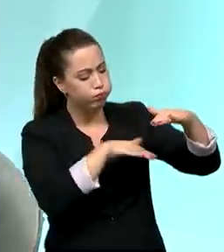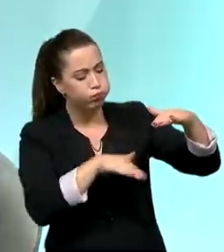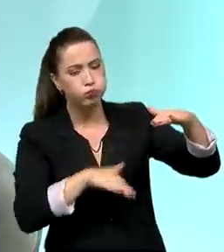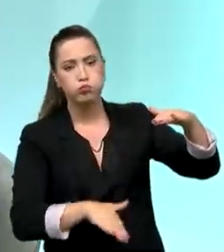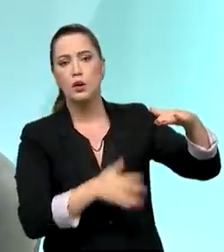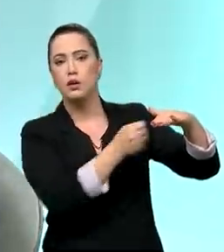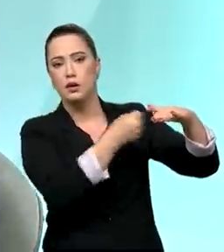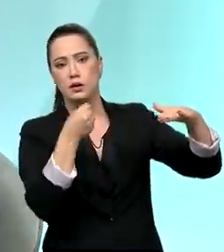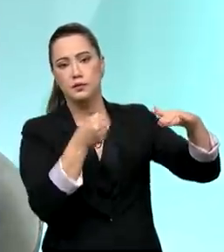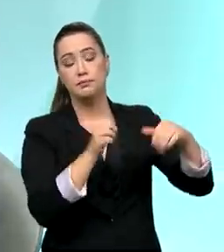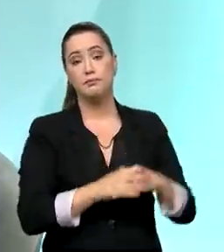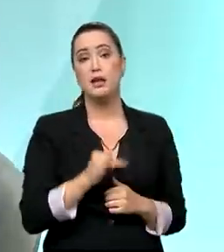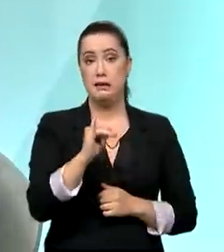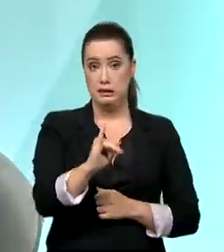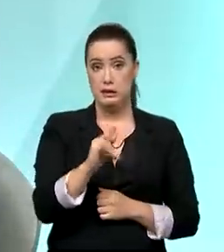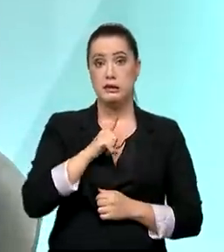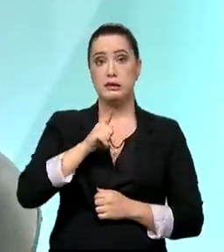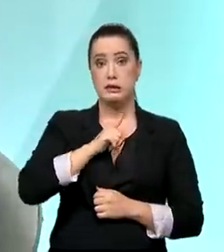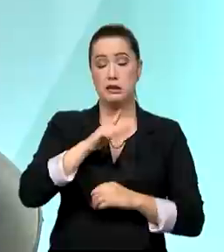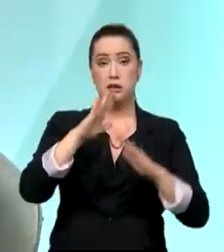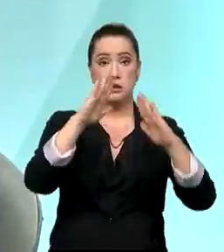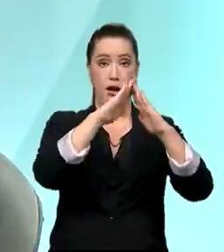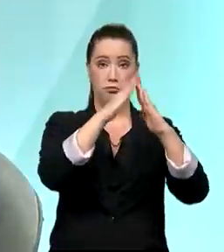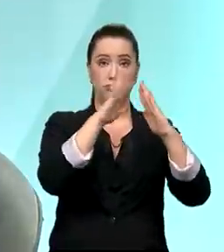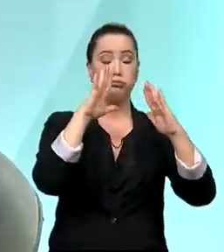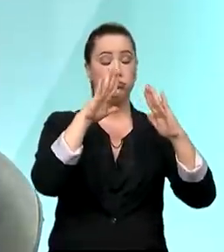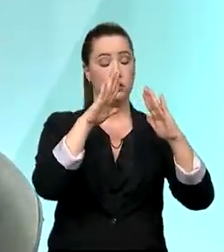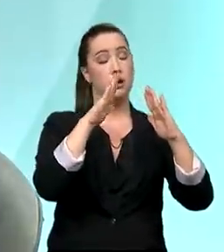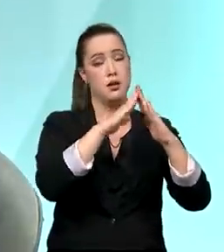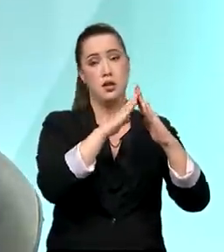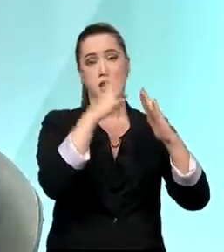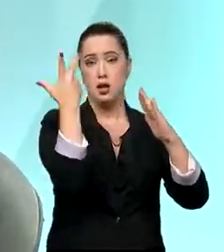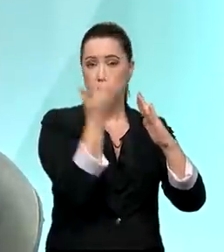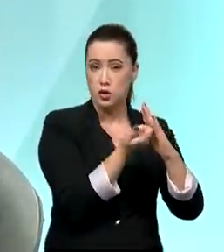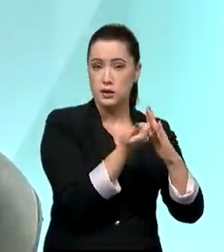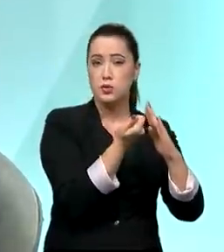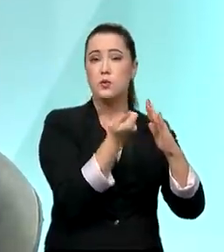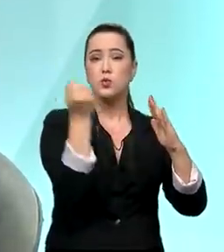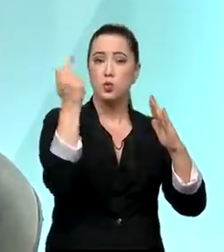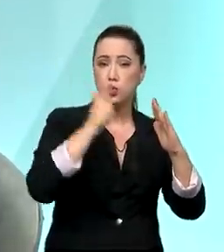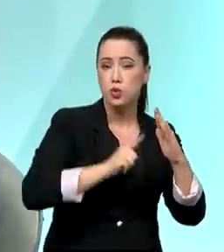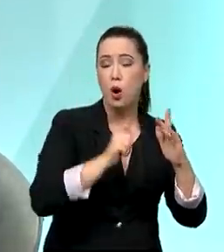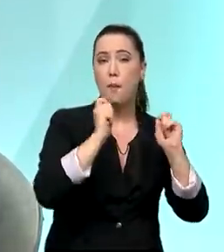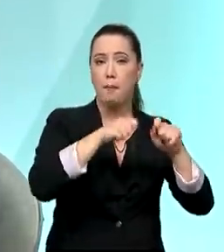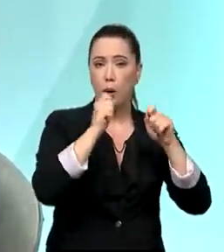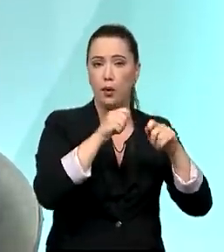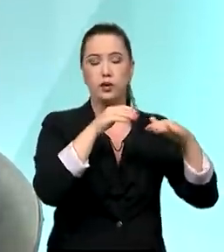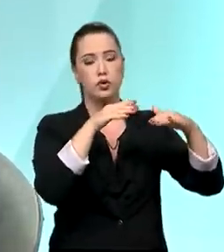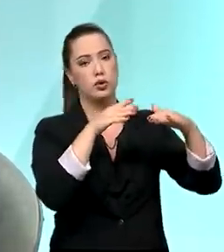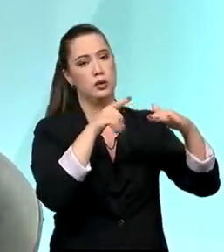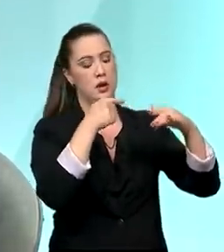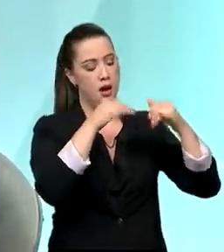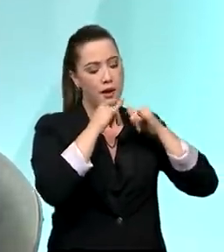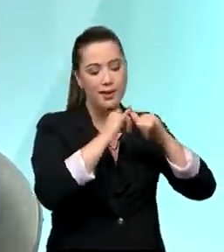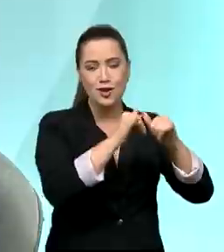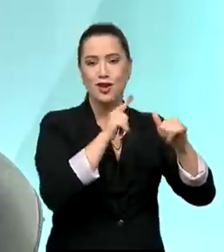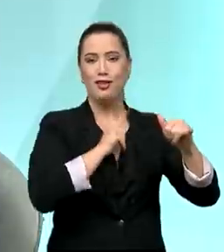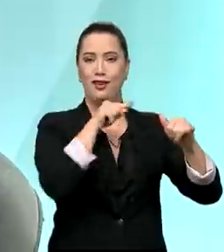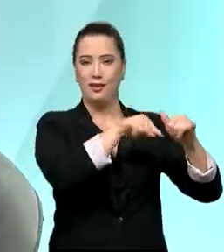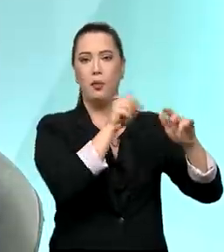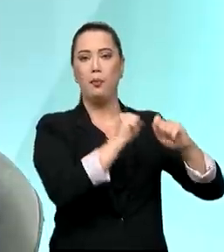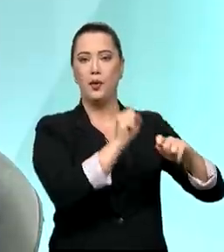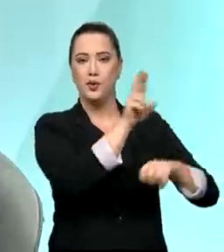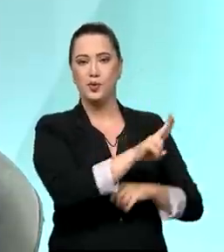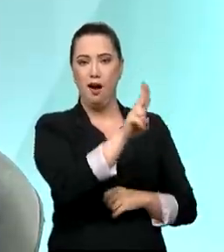refrigerador, um freezer, e aí você consegue, de fato, fazer a venda. Então, para sumarizar,